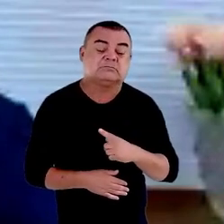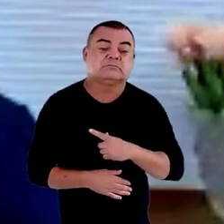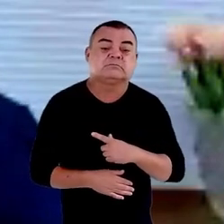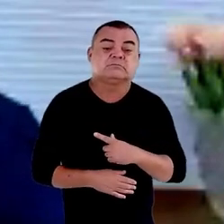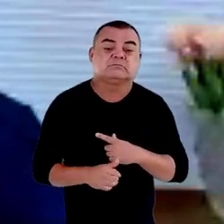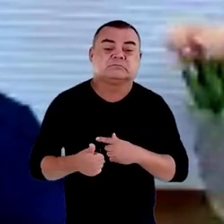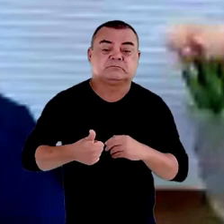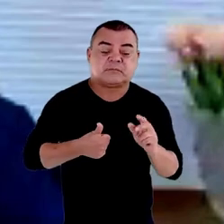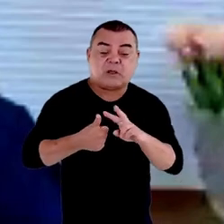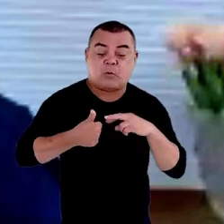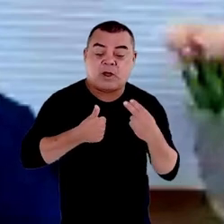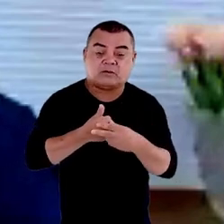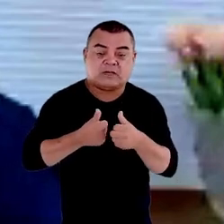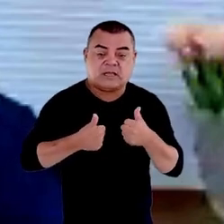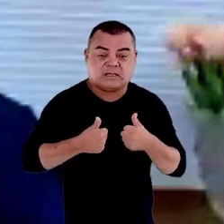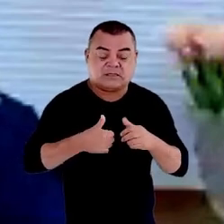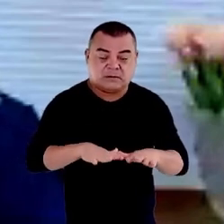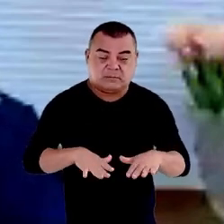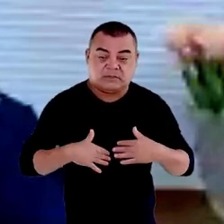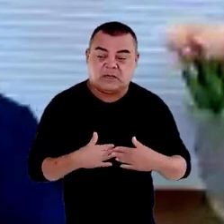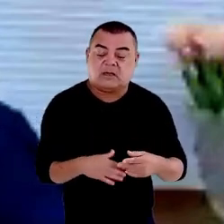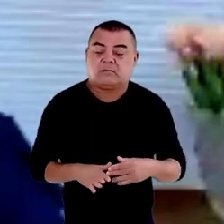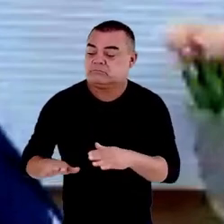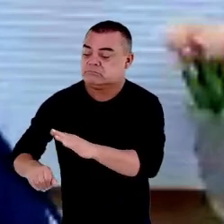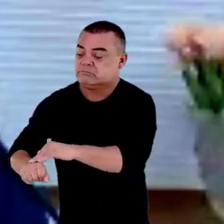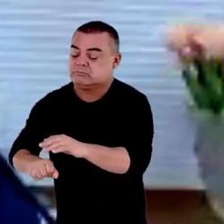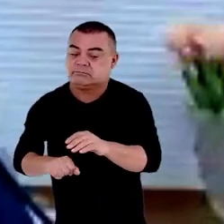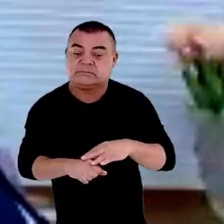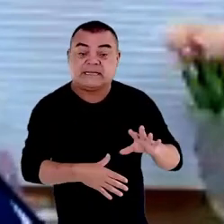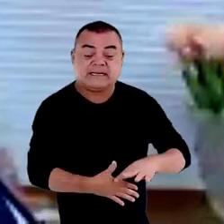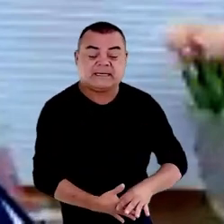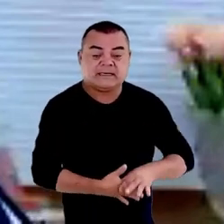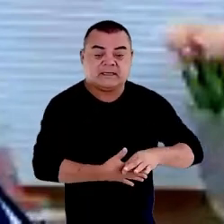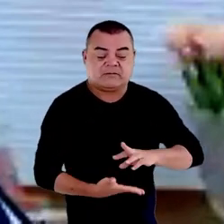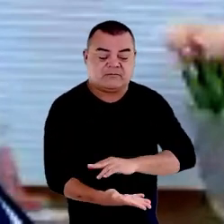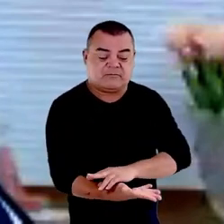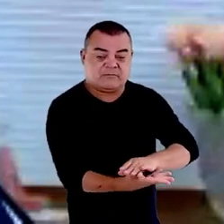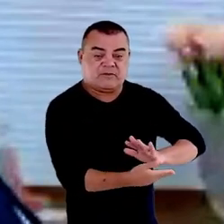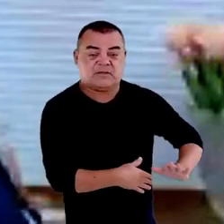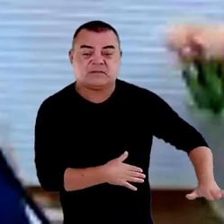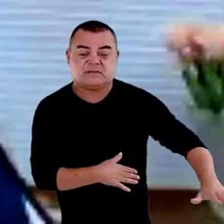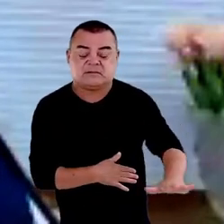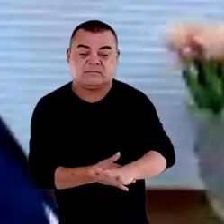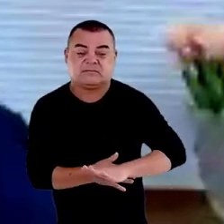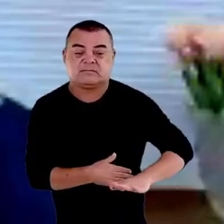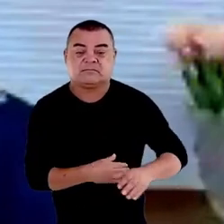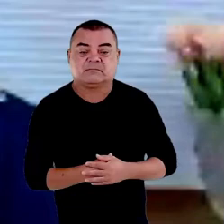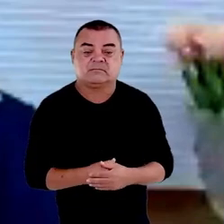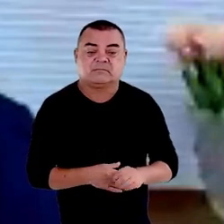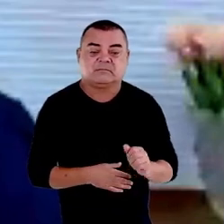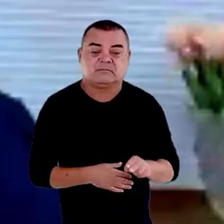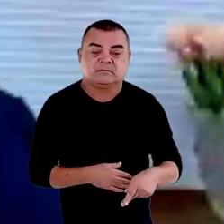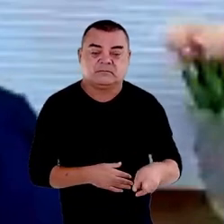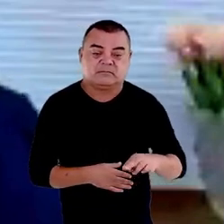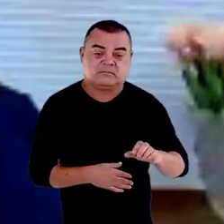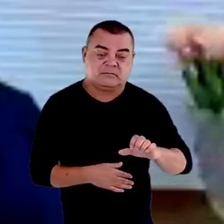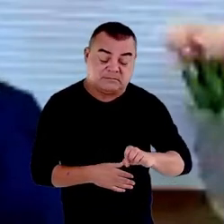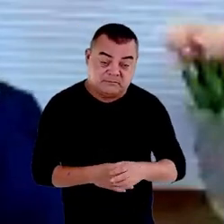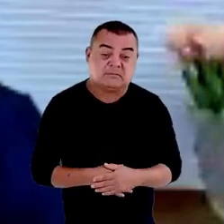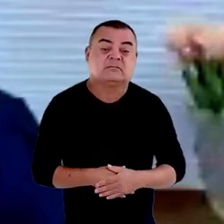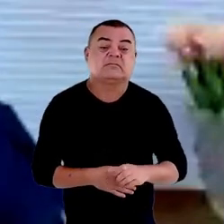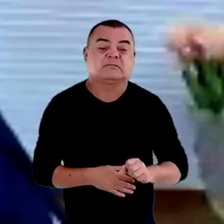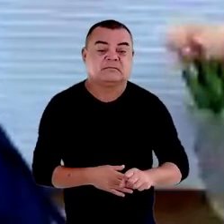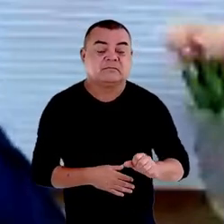convidamos lideranças de vários segmentos de vários segmentos sabe André Samuel irmã